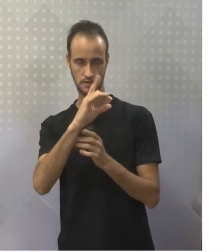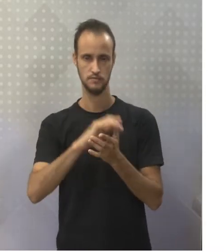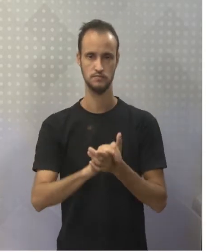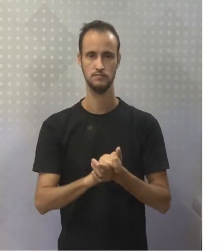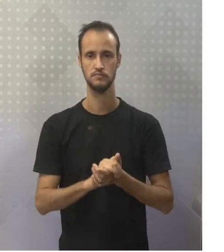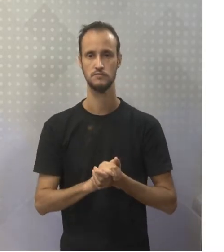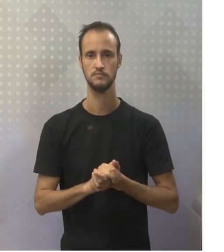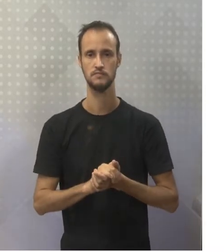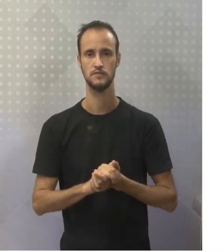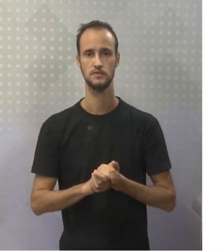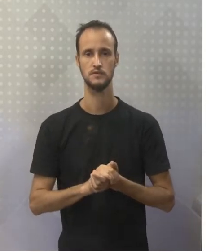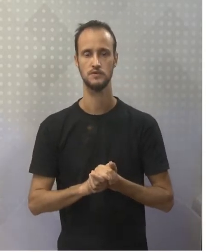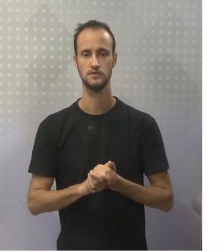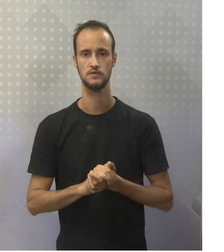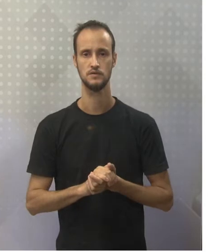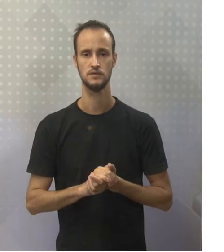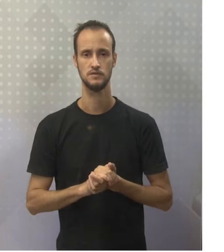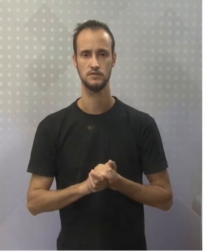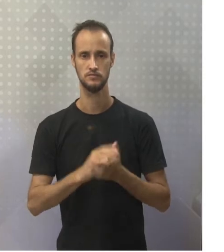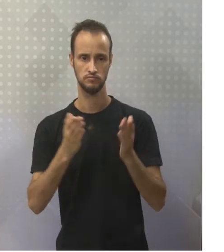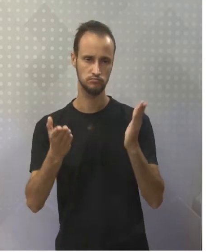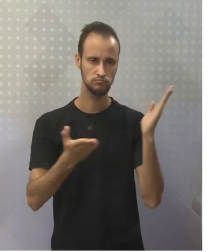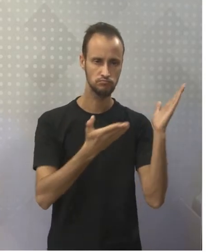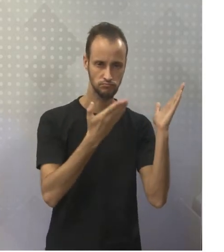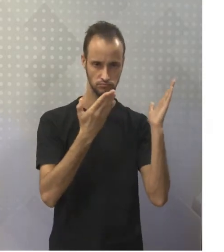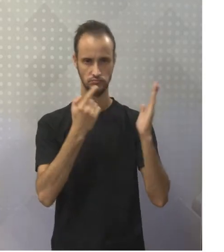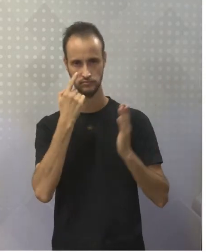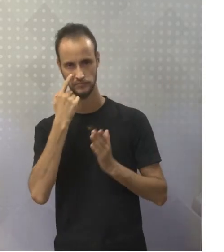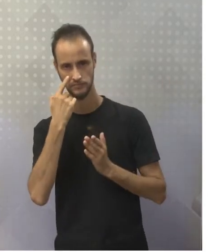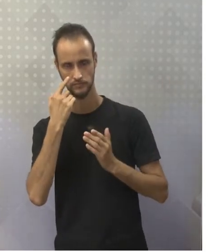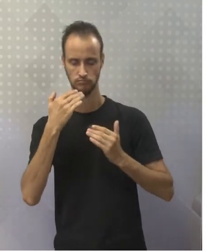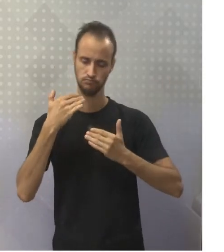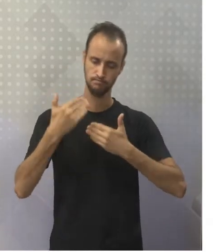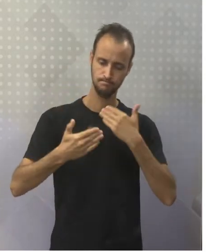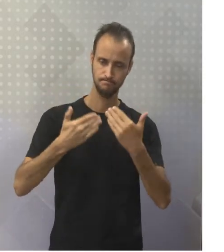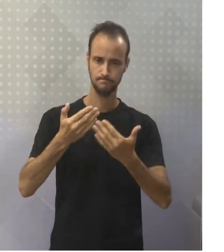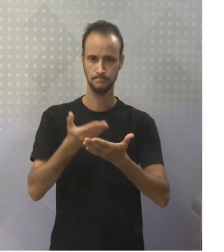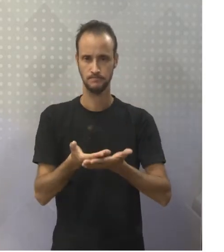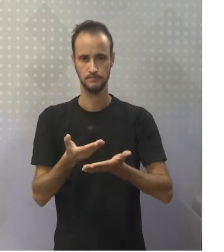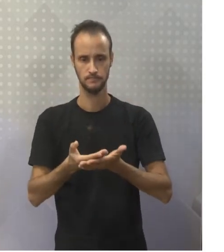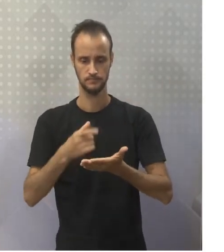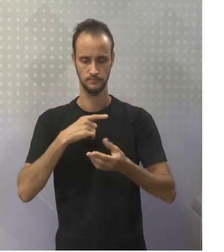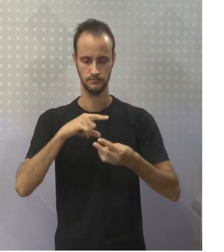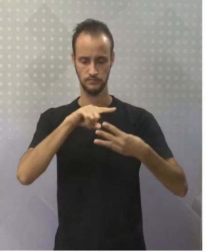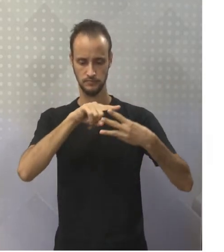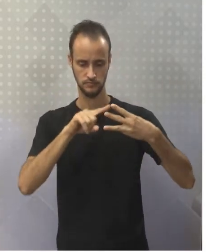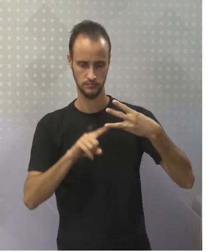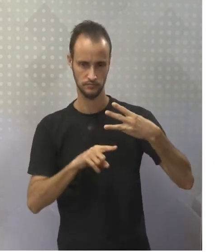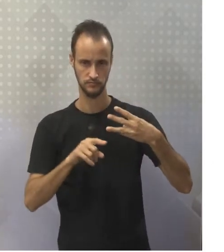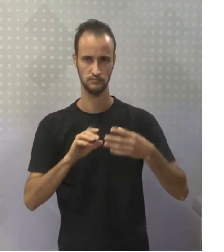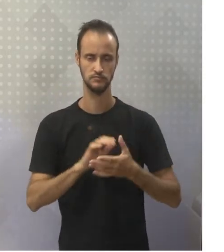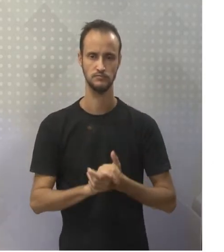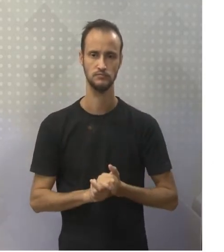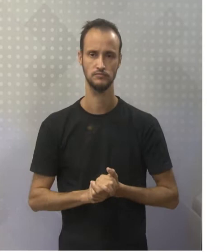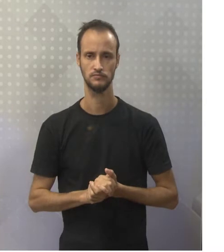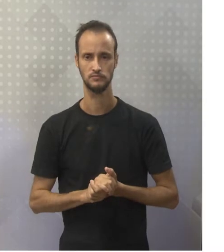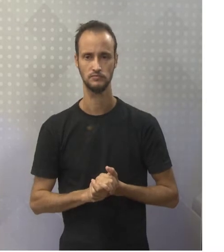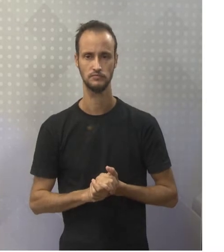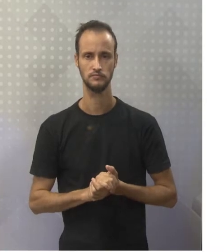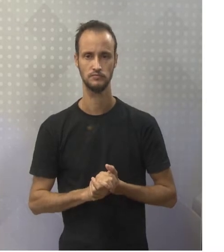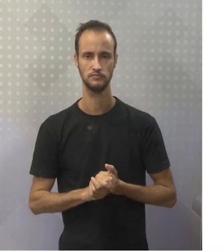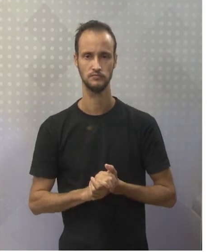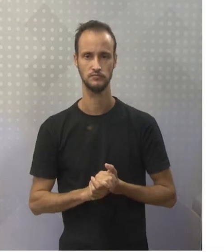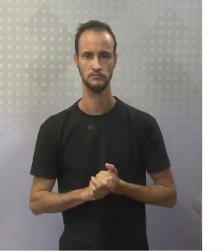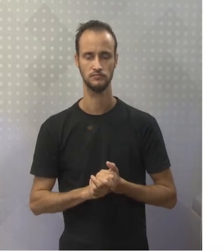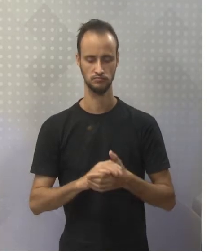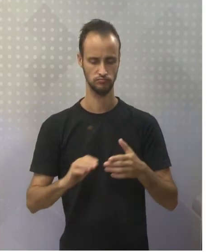aí você tem que saber, né, pessoal? Vocês vão, à medida do possível, vão estudando, que eles têm três tipos. Uniformes, aqueles que